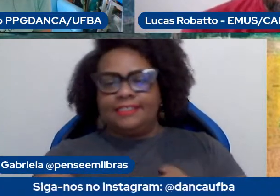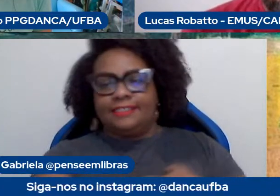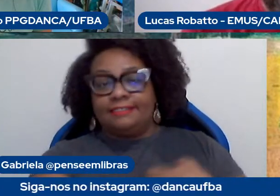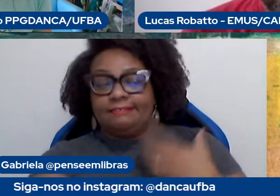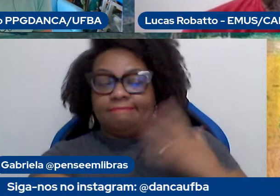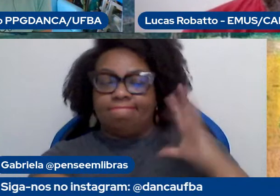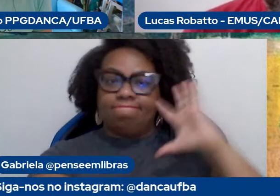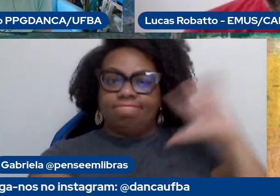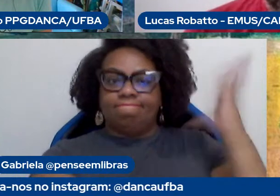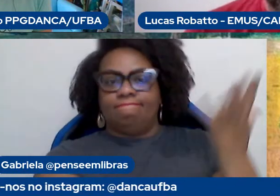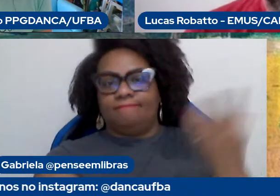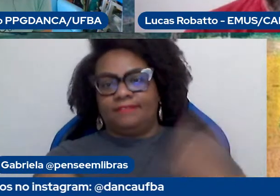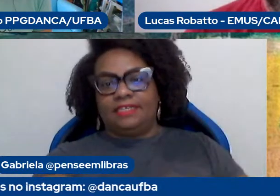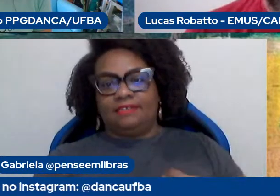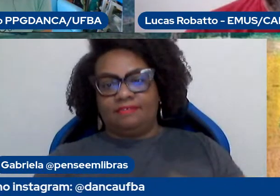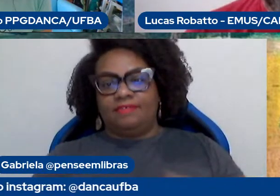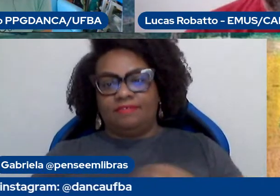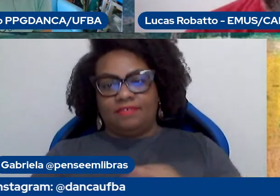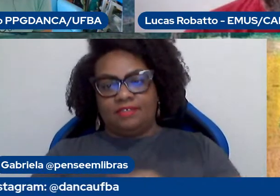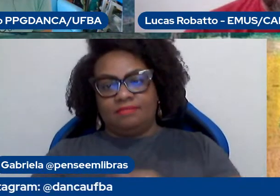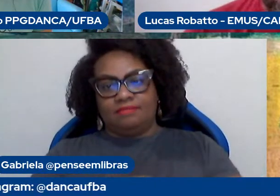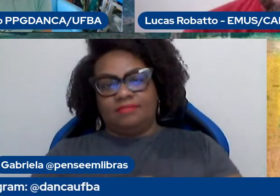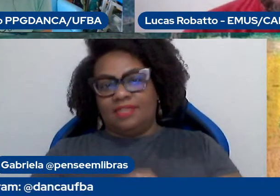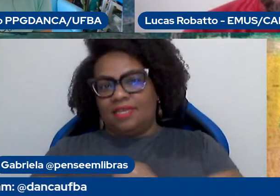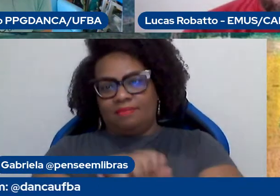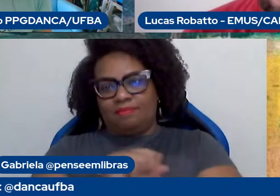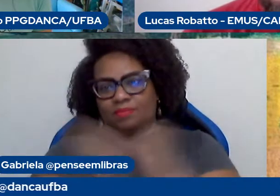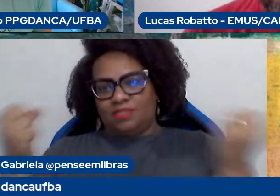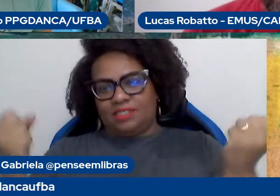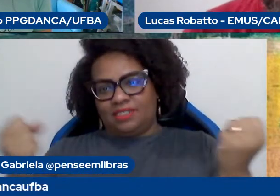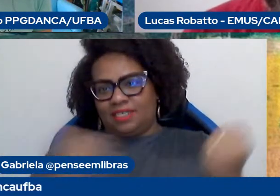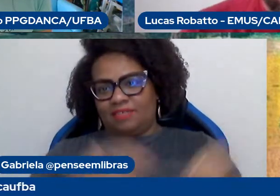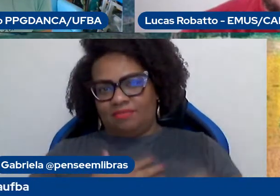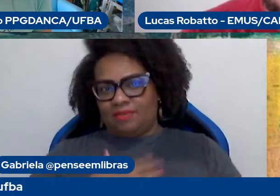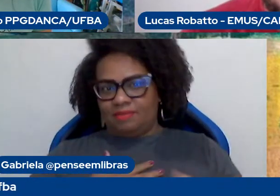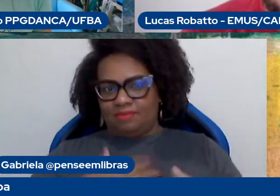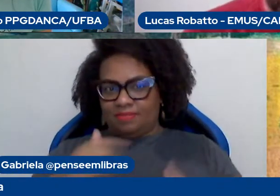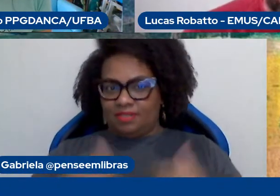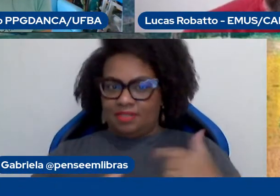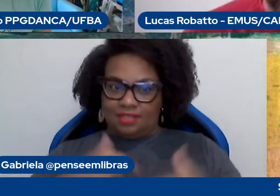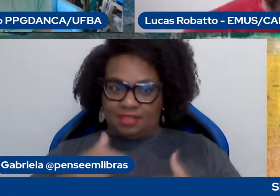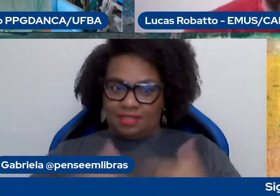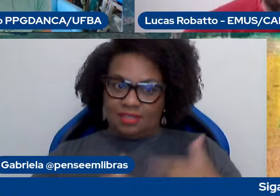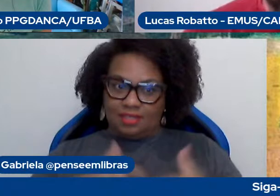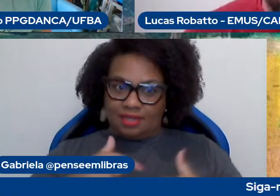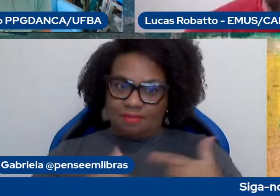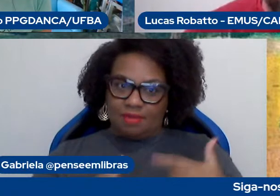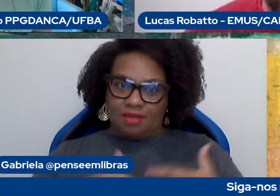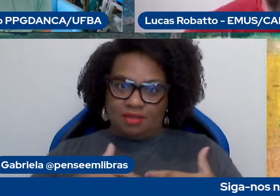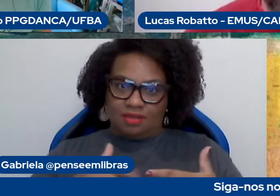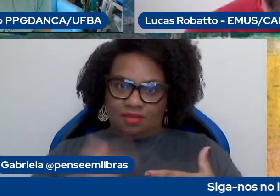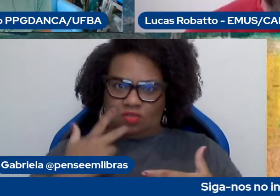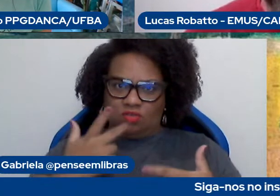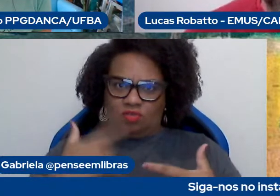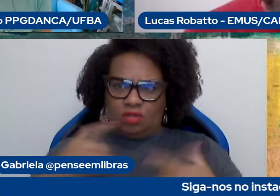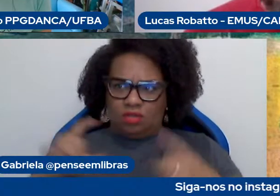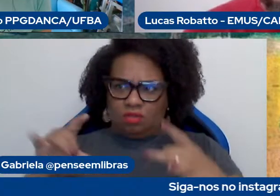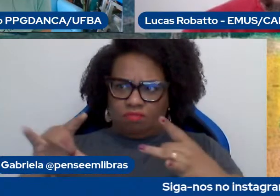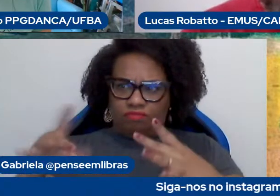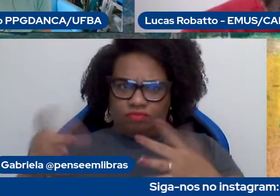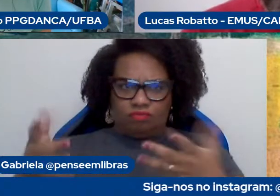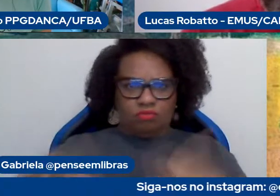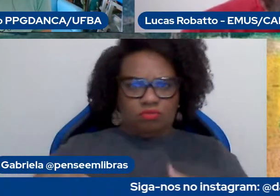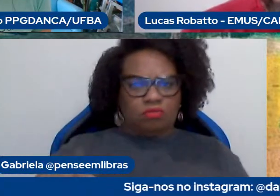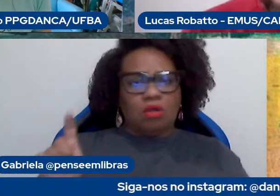assim, é um clima impossível, para mim, de trabalho. Não estou dizendo que eu não vou renunciar ao meu cargo de jeito nenhum, não é isso, mas eu digo assim,